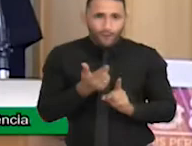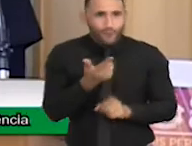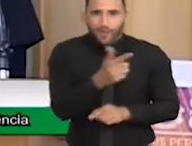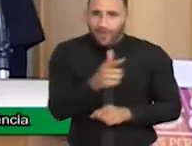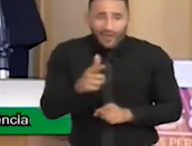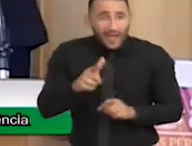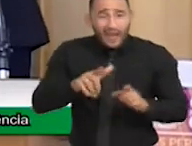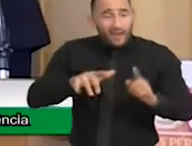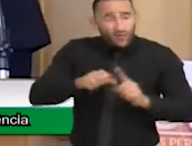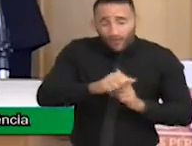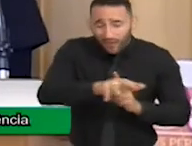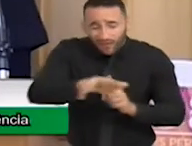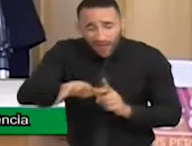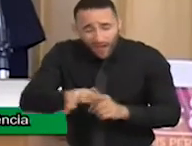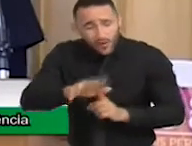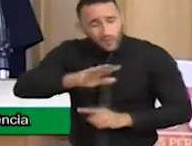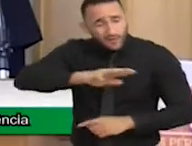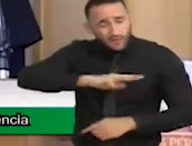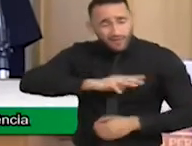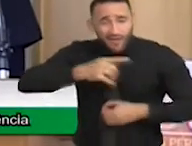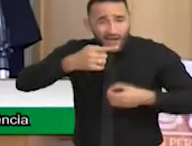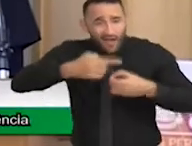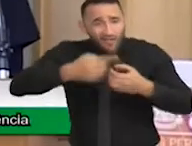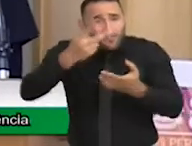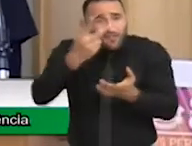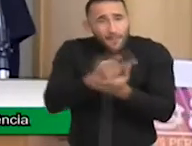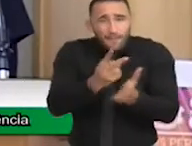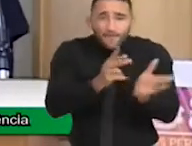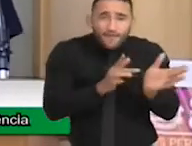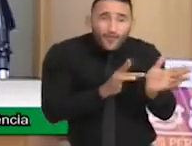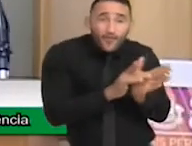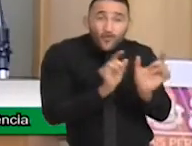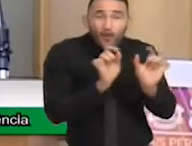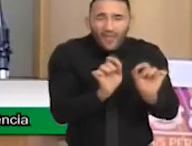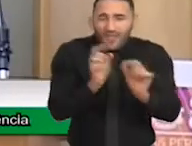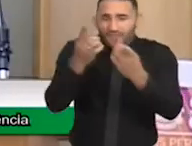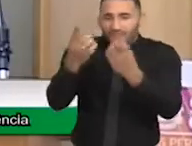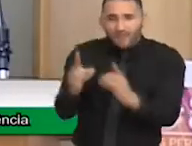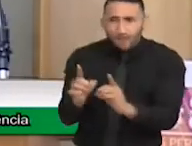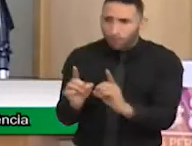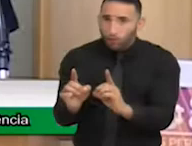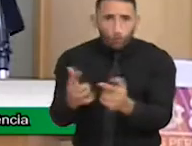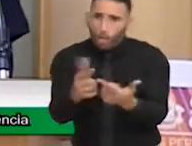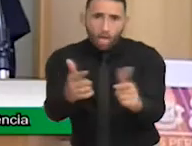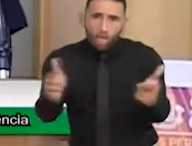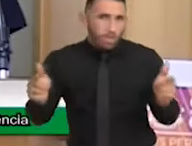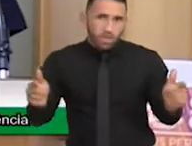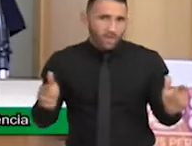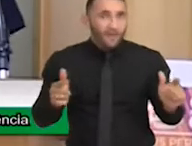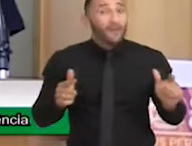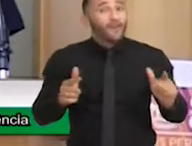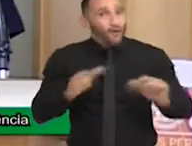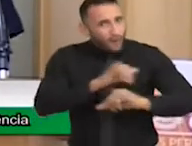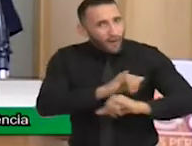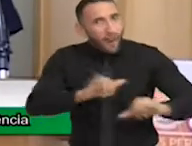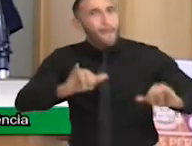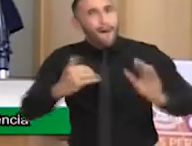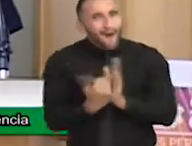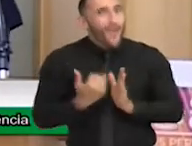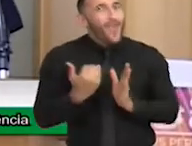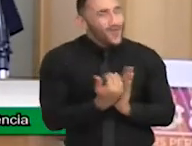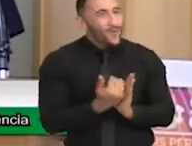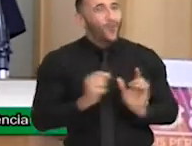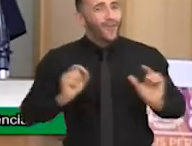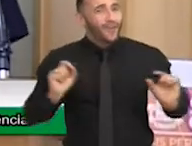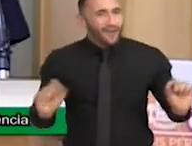cidade que continua fingindo que a deficiência não existe. E eu ainda vou me arriscar a dizer um pouquinho mais,